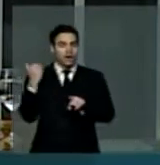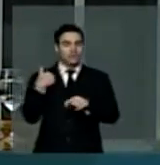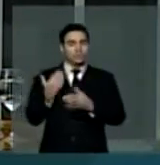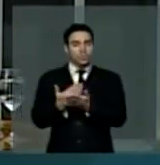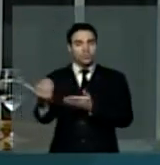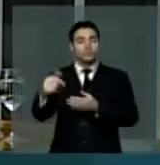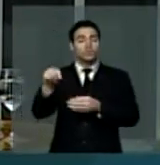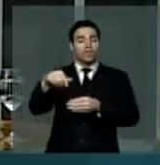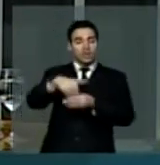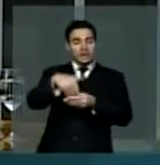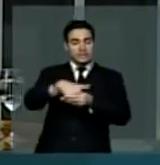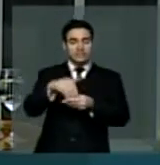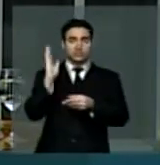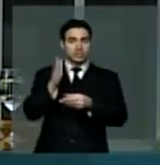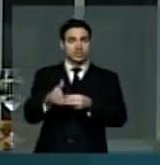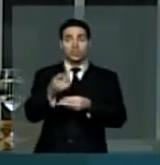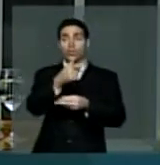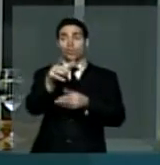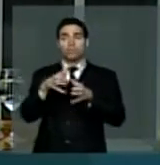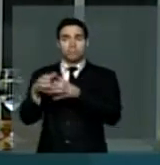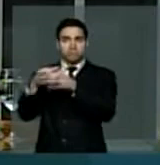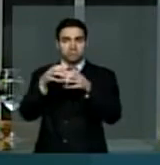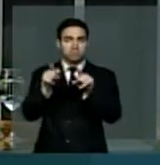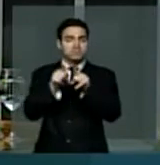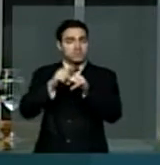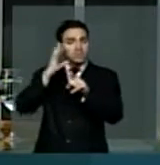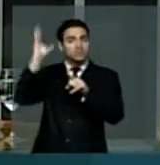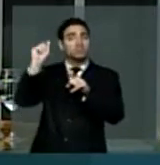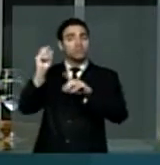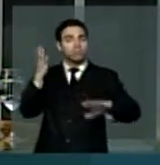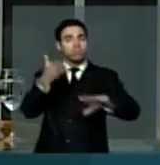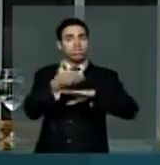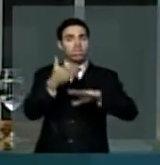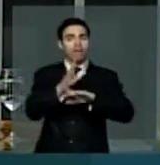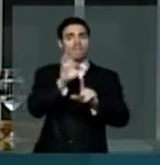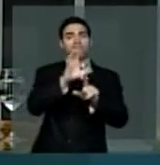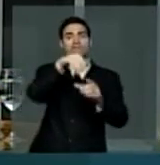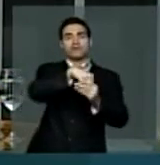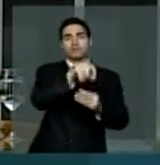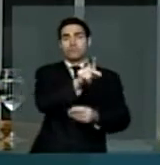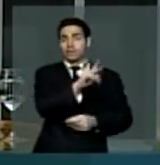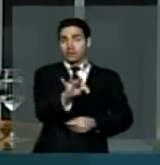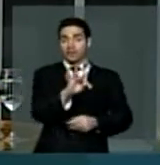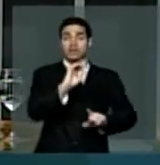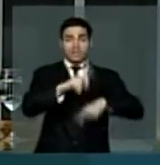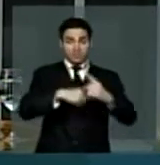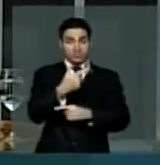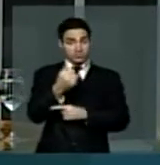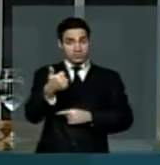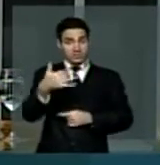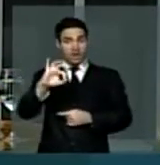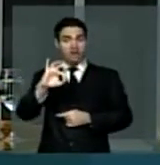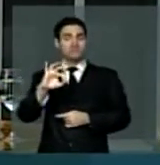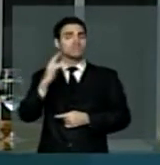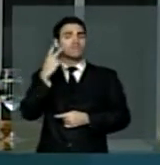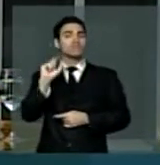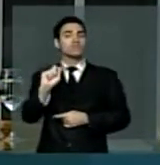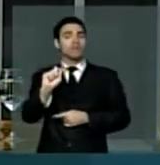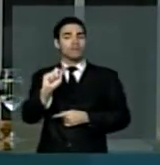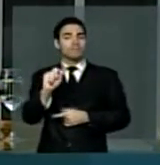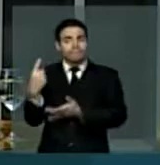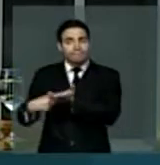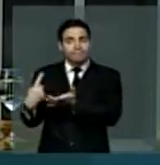PED, outros partidos decidiram intervir no PT para em 2010 levá-lo para uma